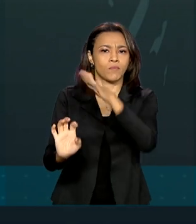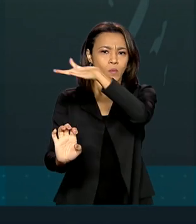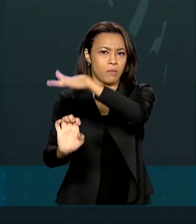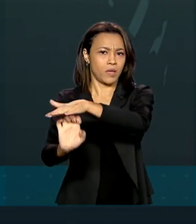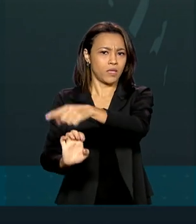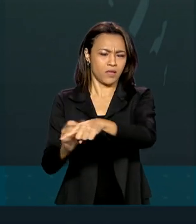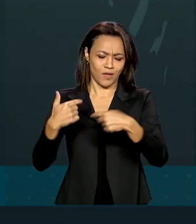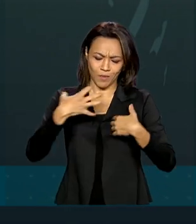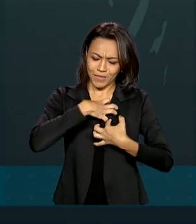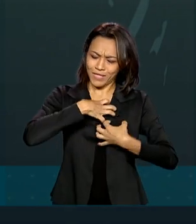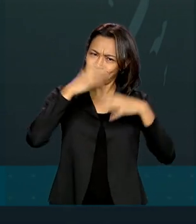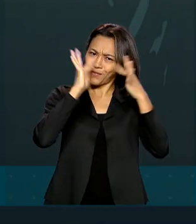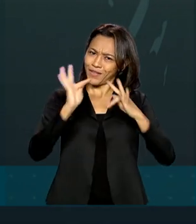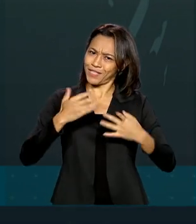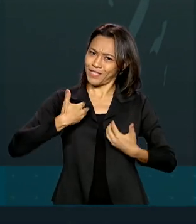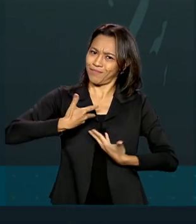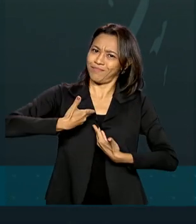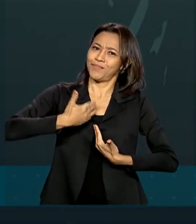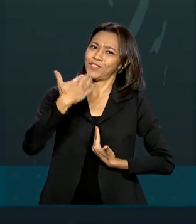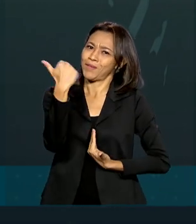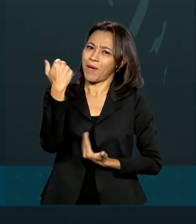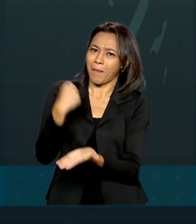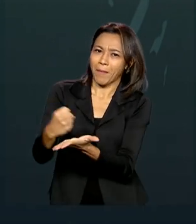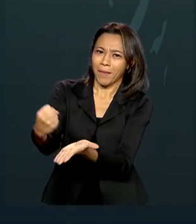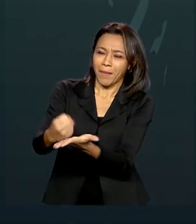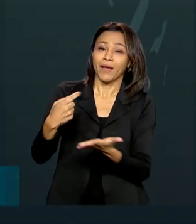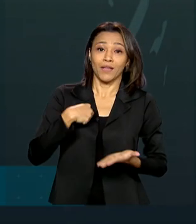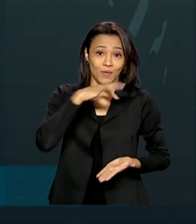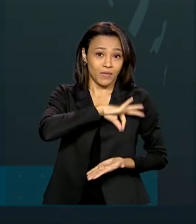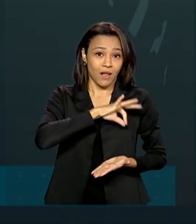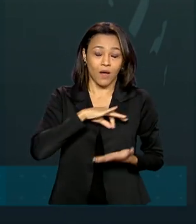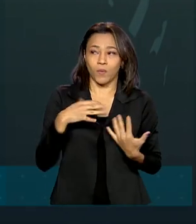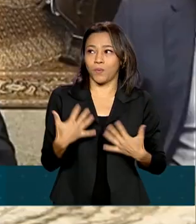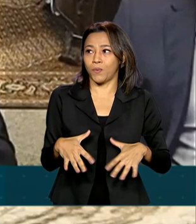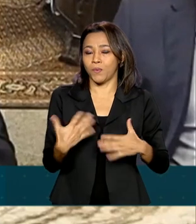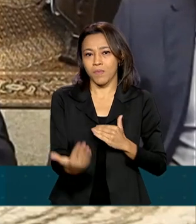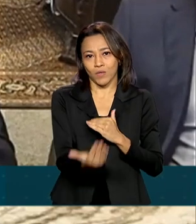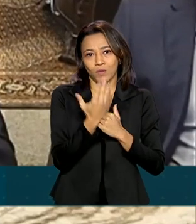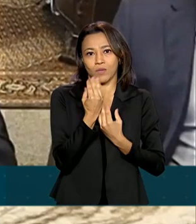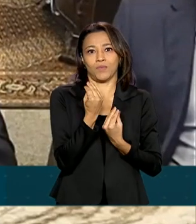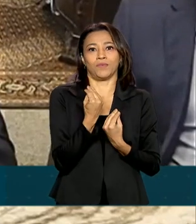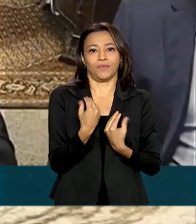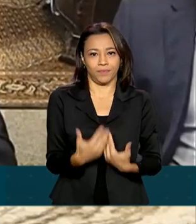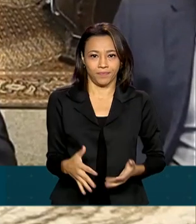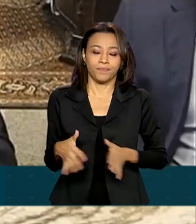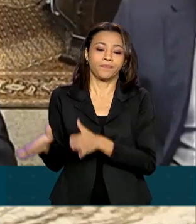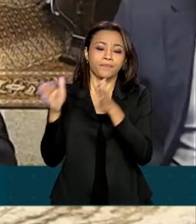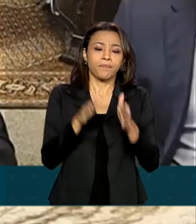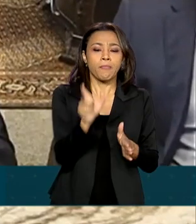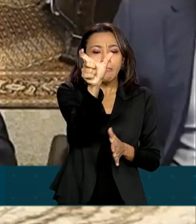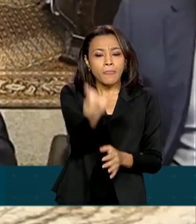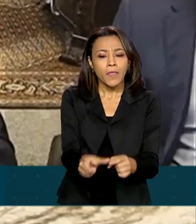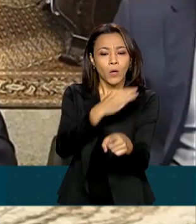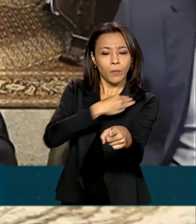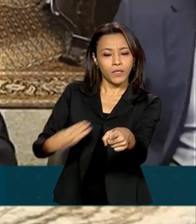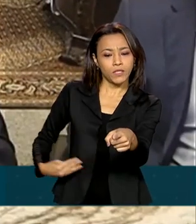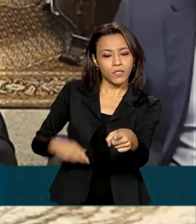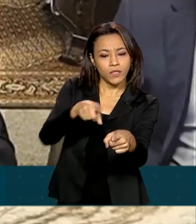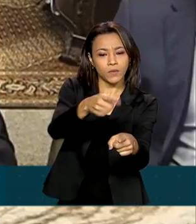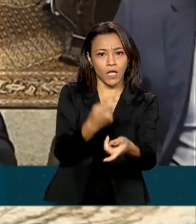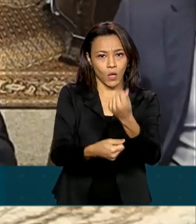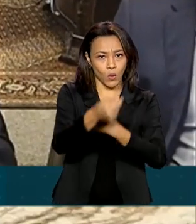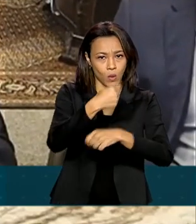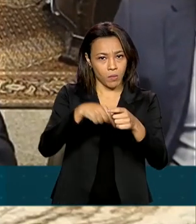estou muito feliz, sim, e o salário ele agrega muito na minha renda. Para o ministro da Economia, Paulo Guedes,